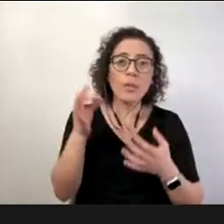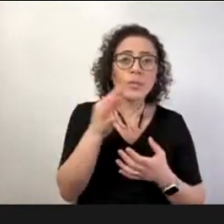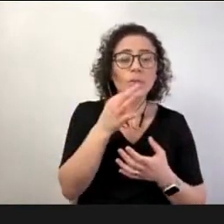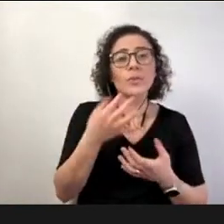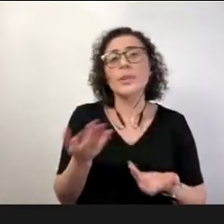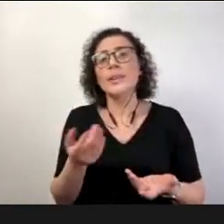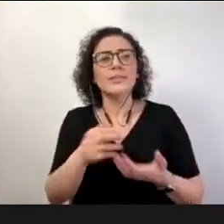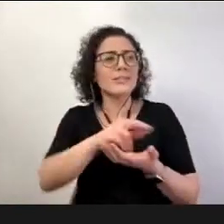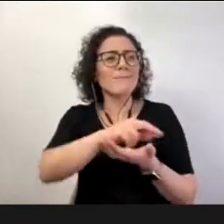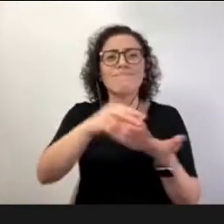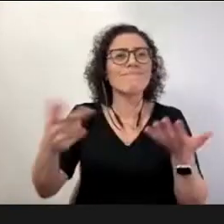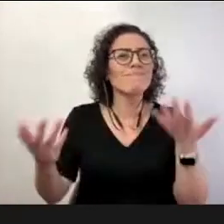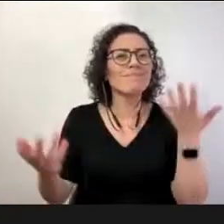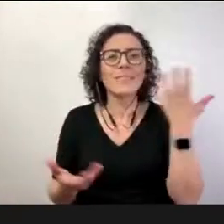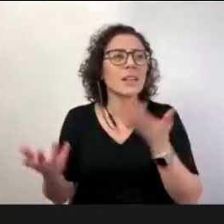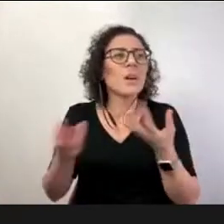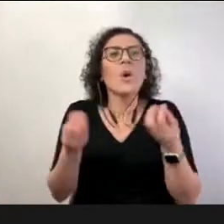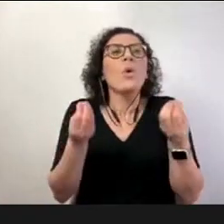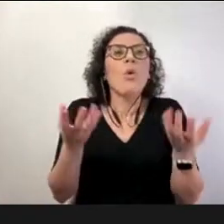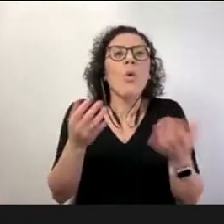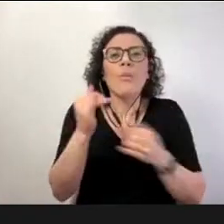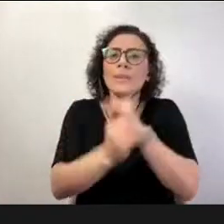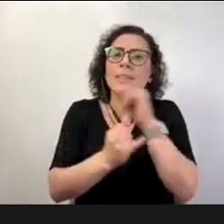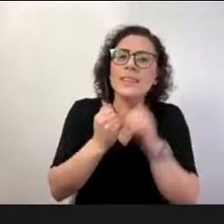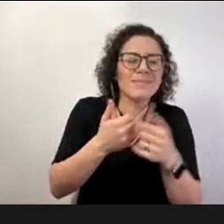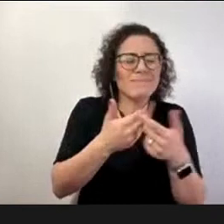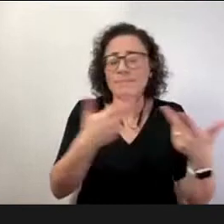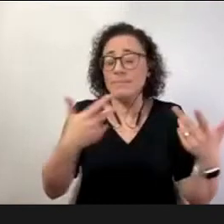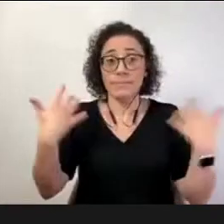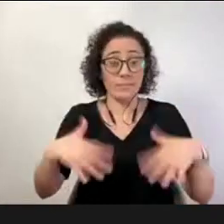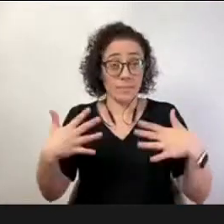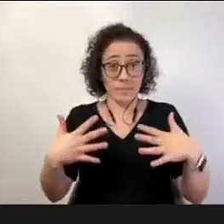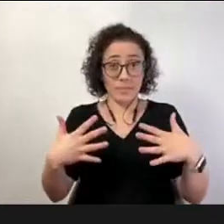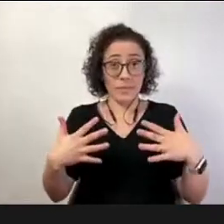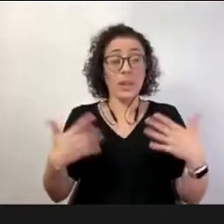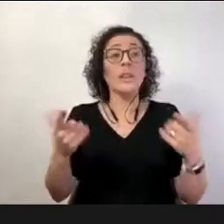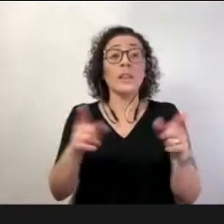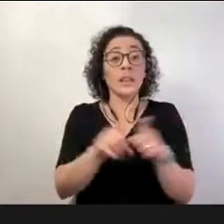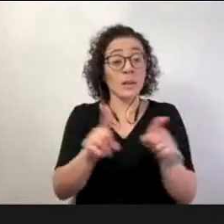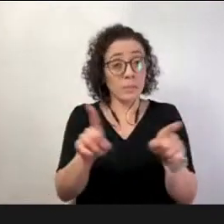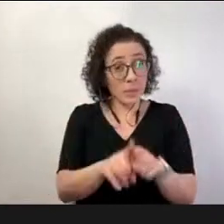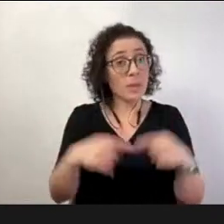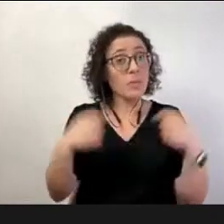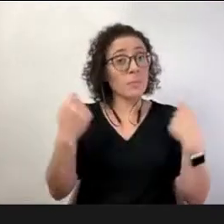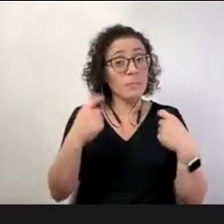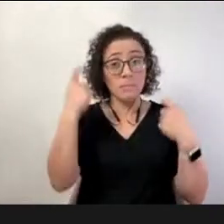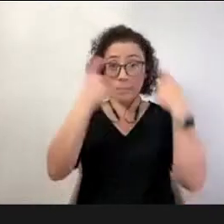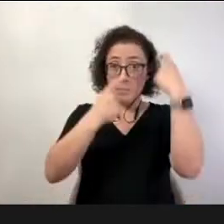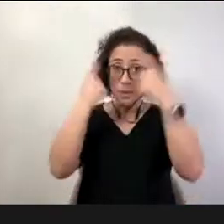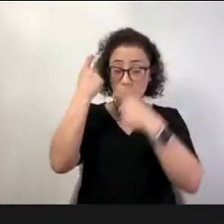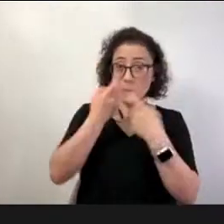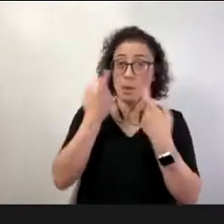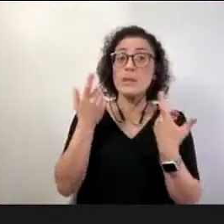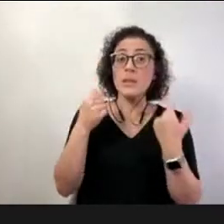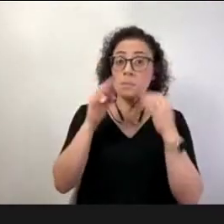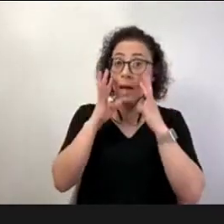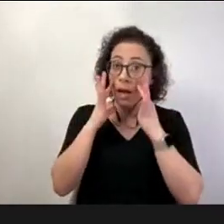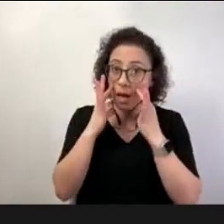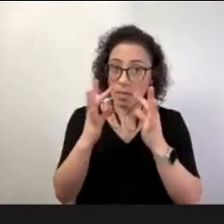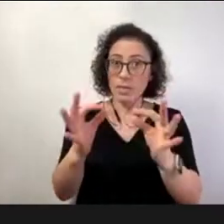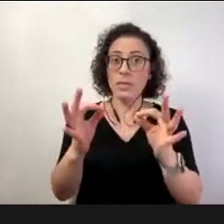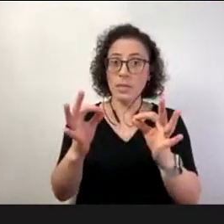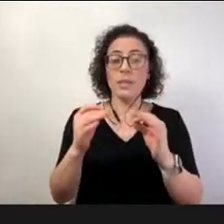considerando os cuidados com a nossa integridade mental a nossa enquanto educadores e aí olhando na relação né